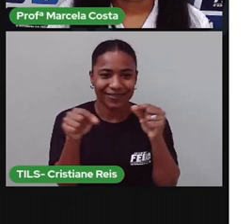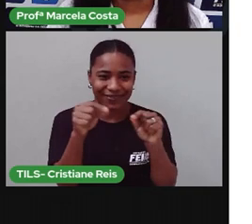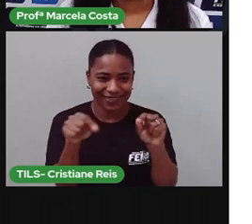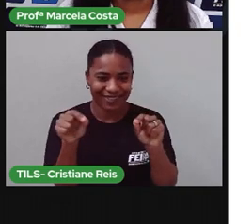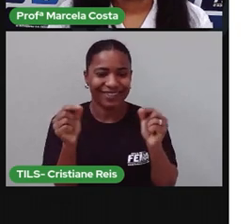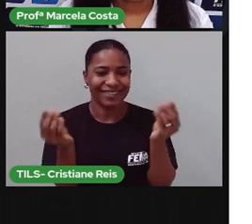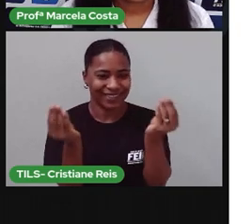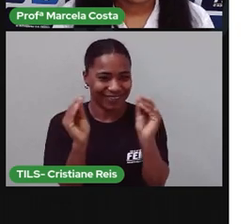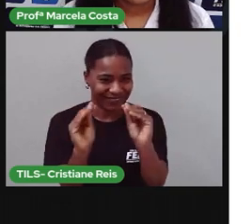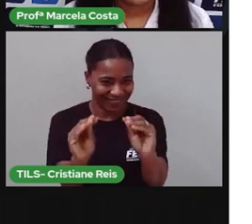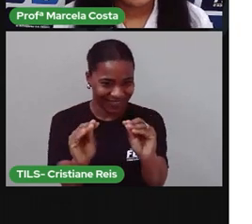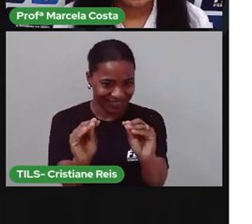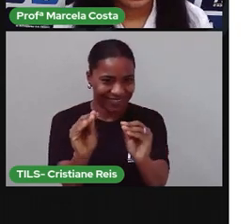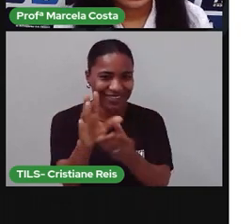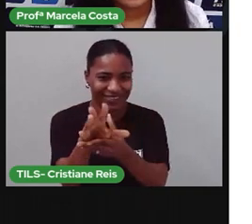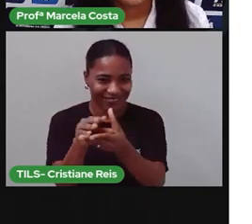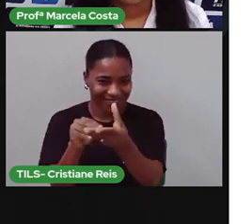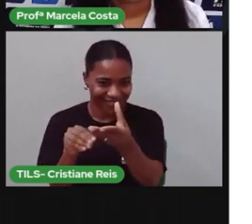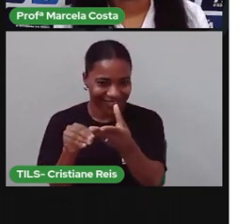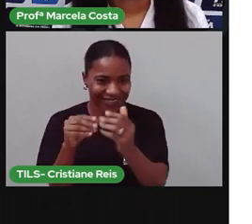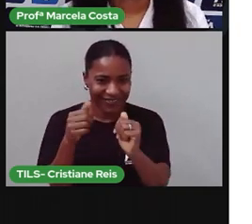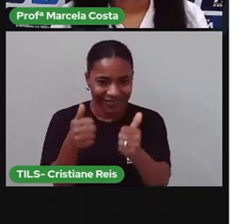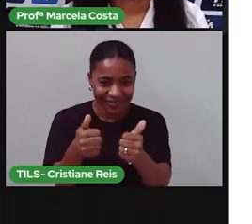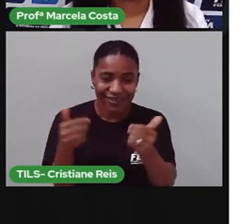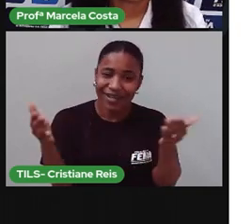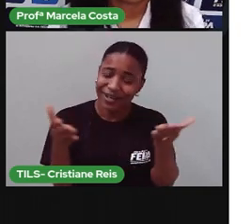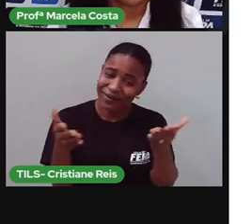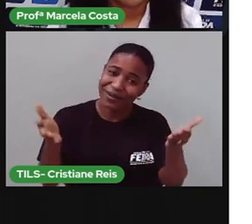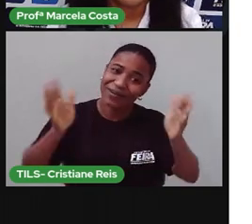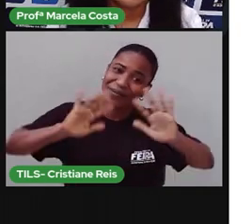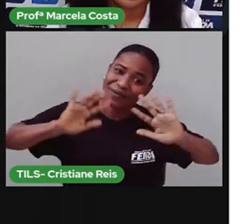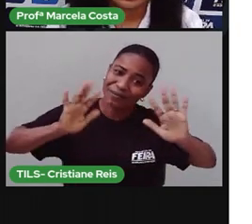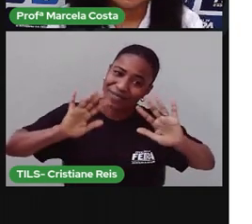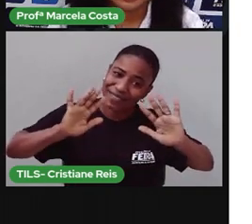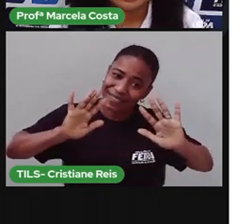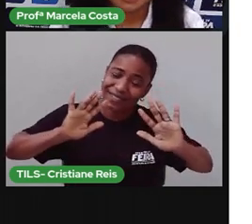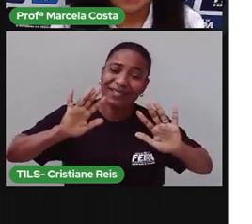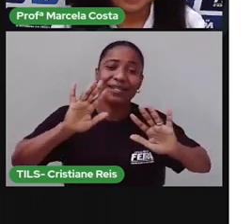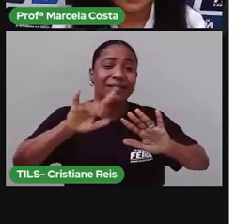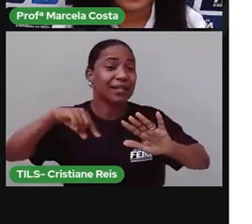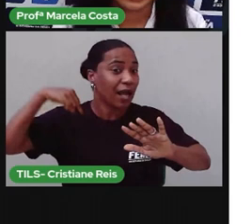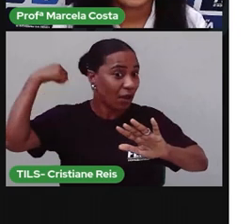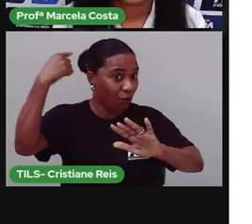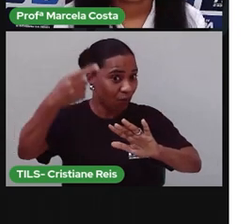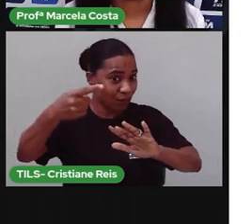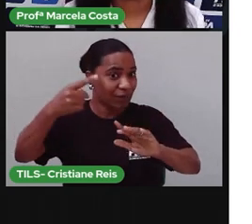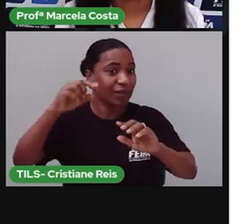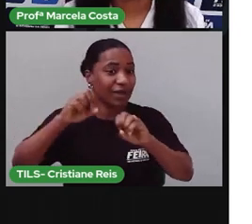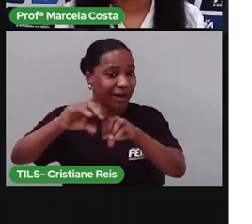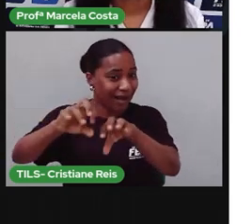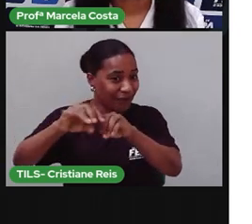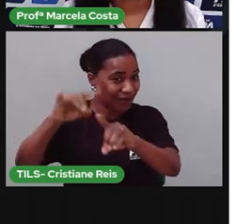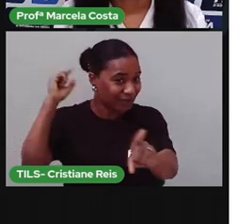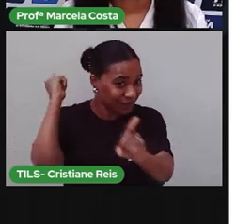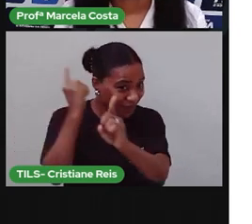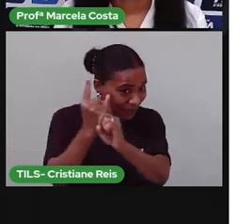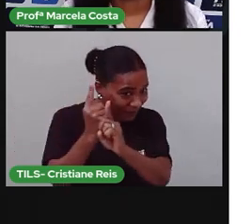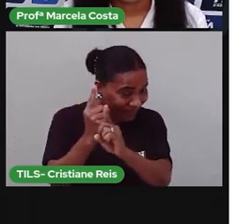Agora a gente vai se despedir e nos encontramos só na nossa próxima aula agora Tá bom?